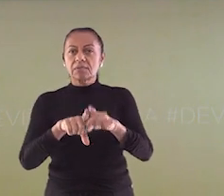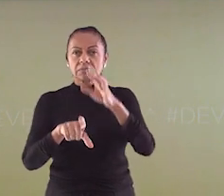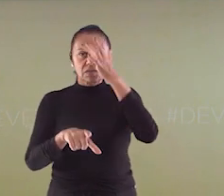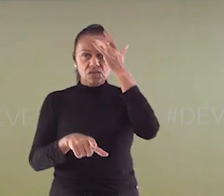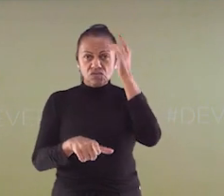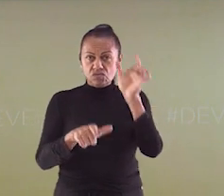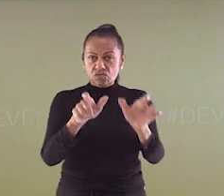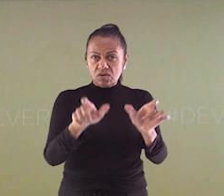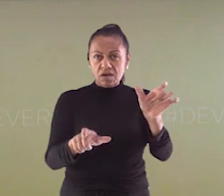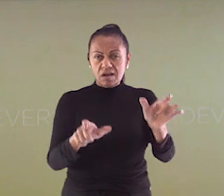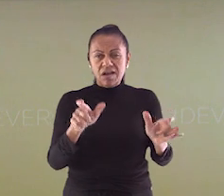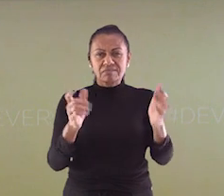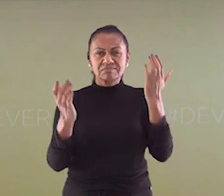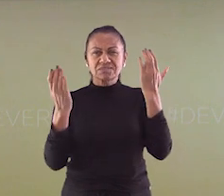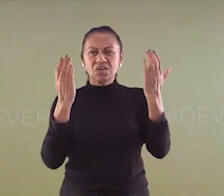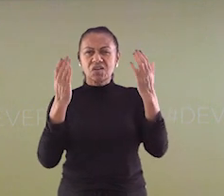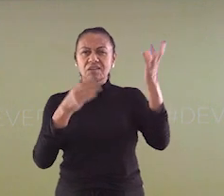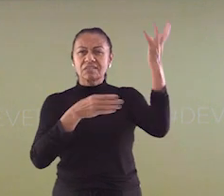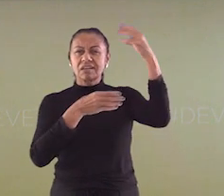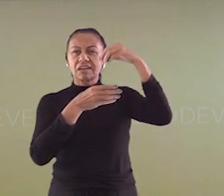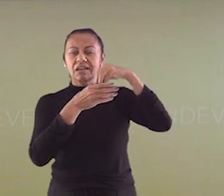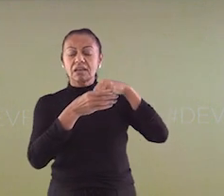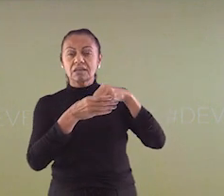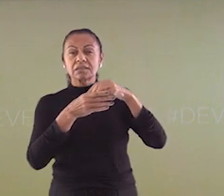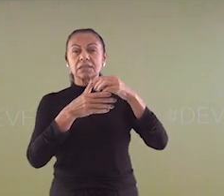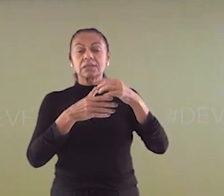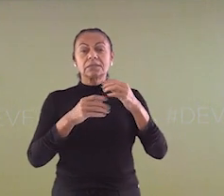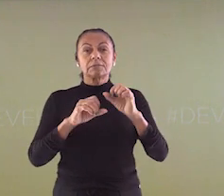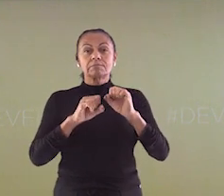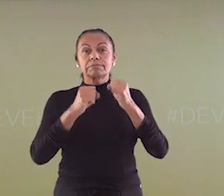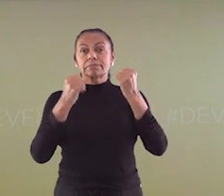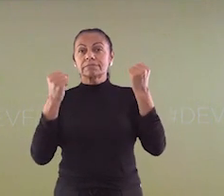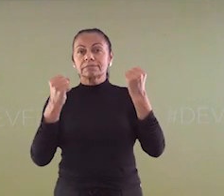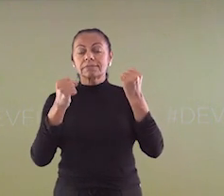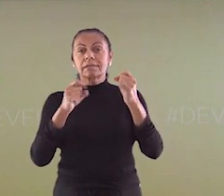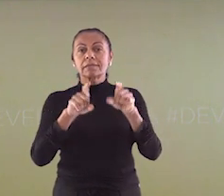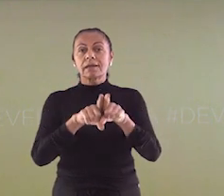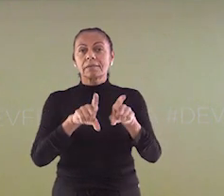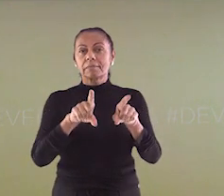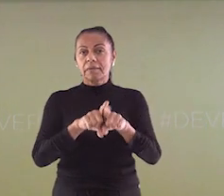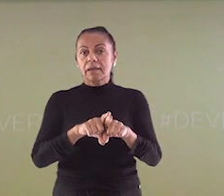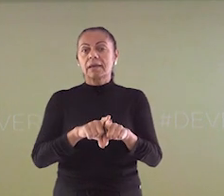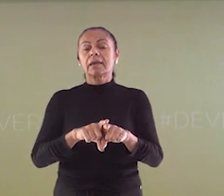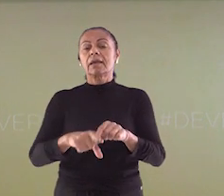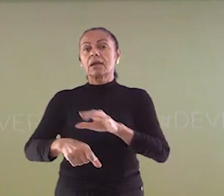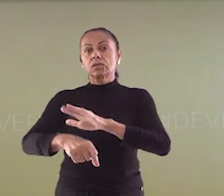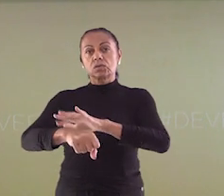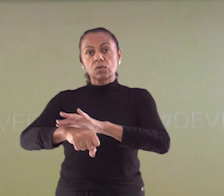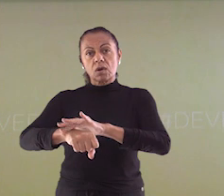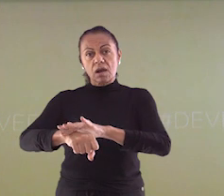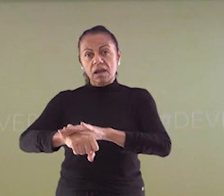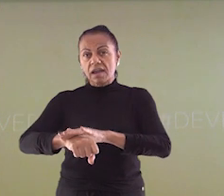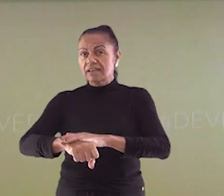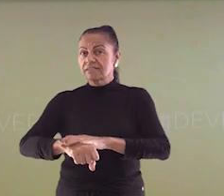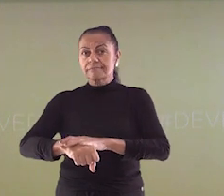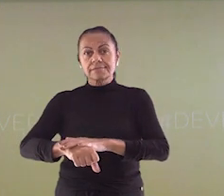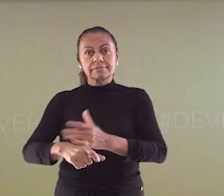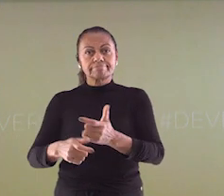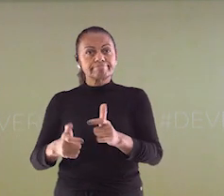causam prejuízos econômicos e psicológicos aos cidadãos da região afetada, causam a